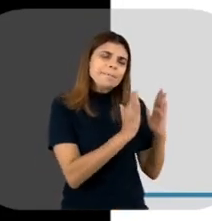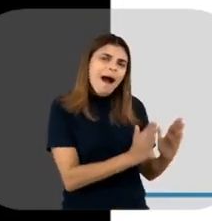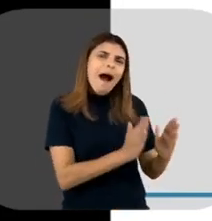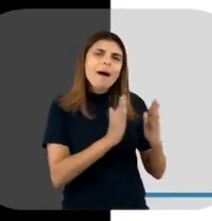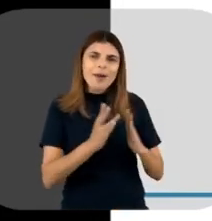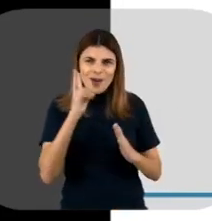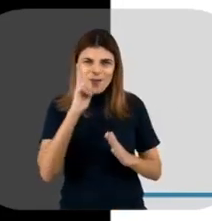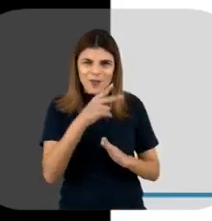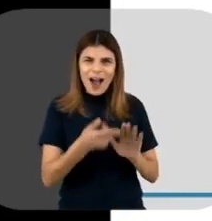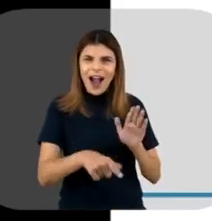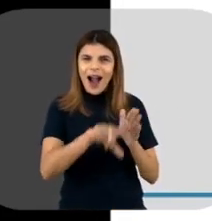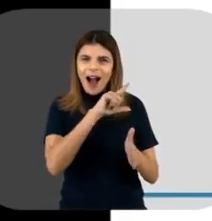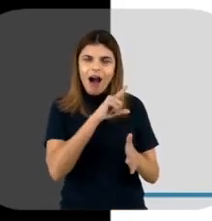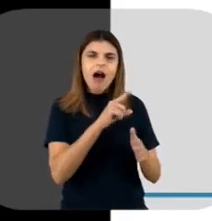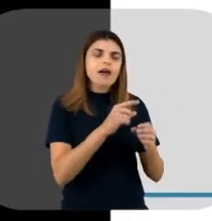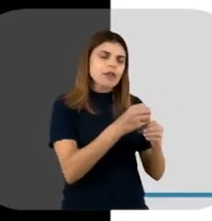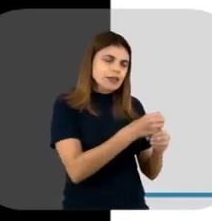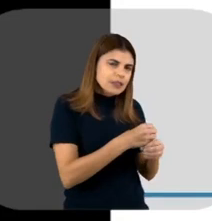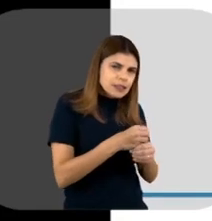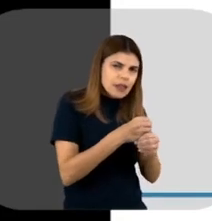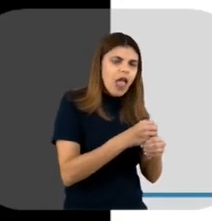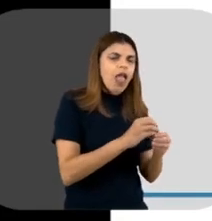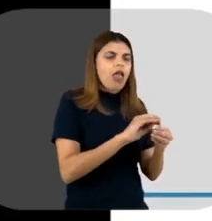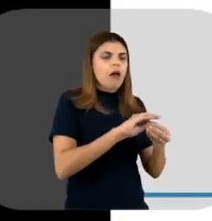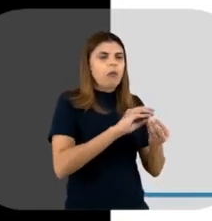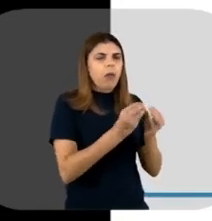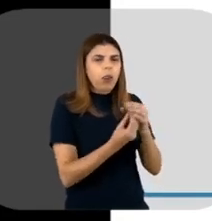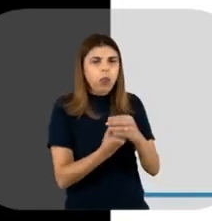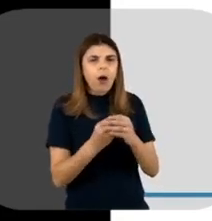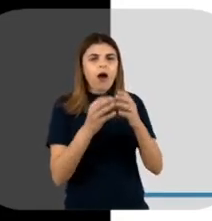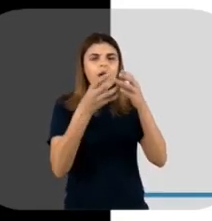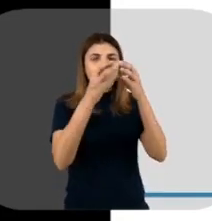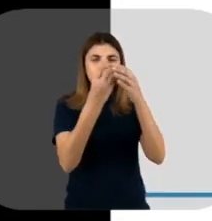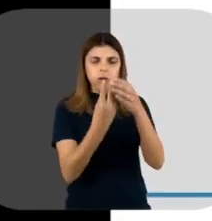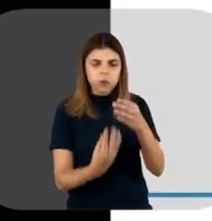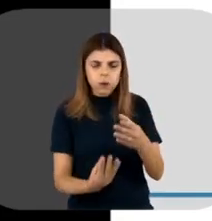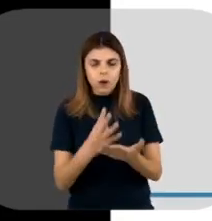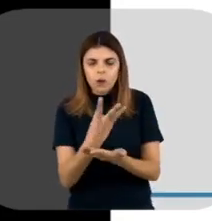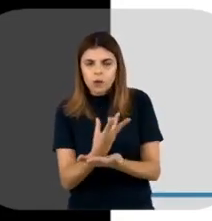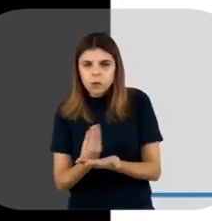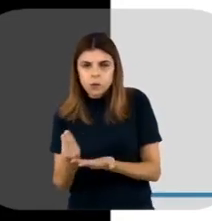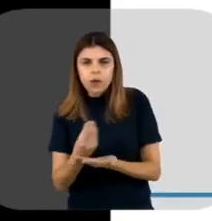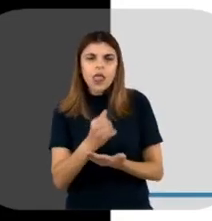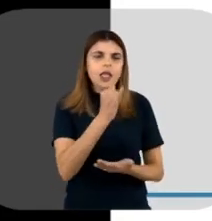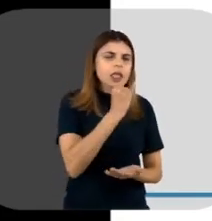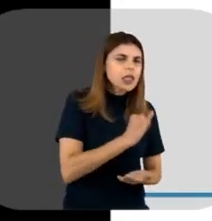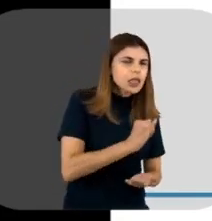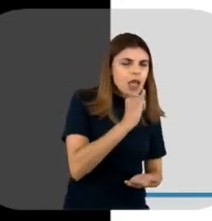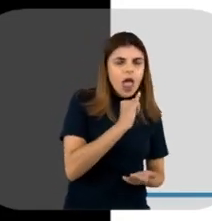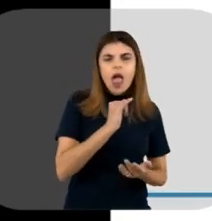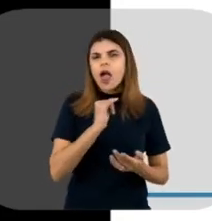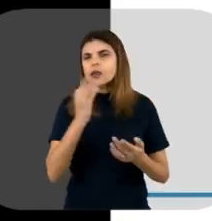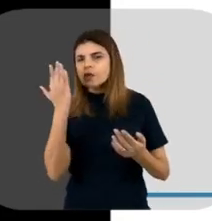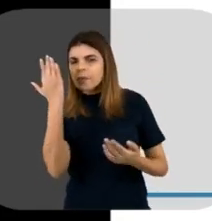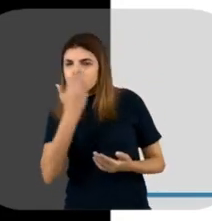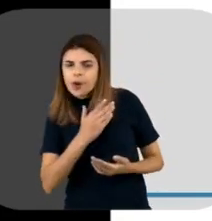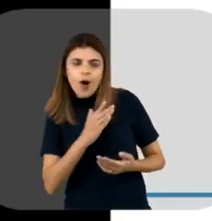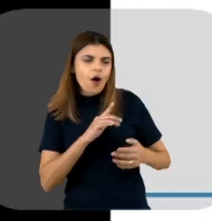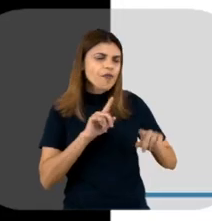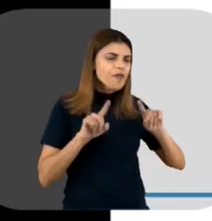aquelas etapas de acordo com as agências regulatórias, né? Ensaios pré-clínicos, ensaios clínicos,